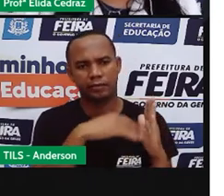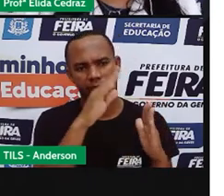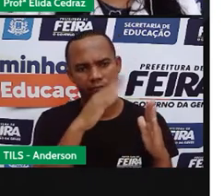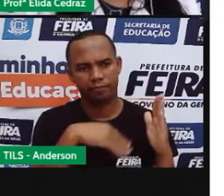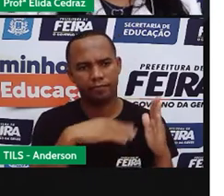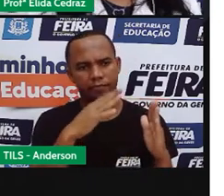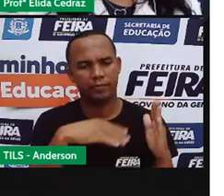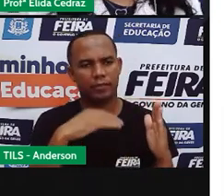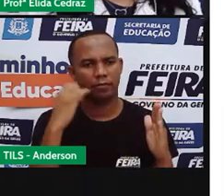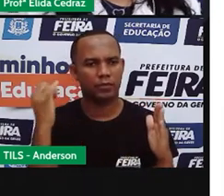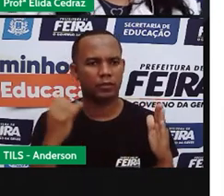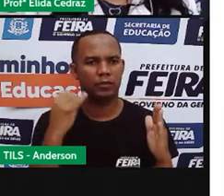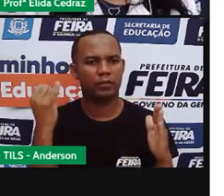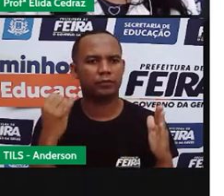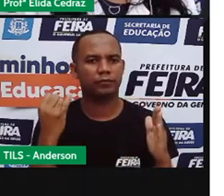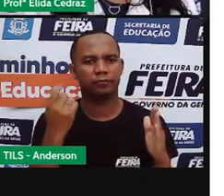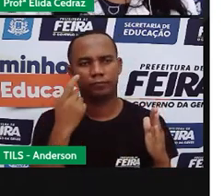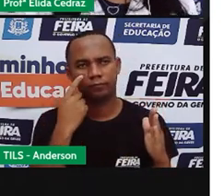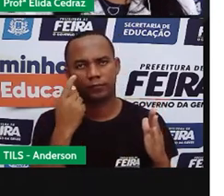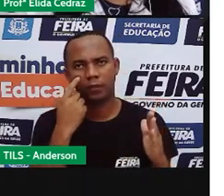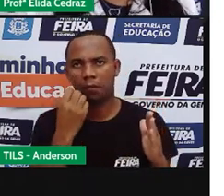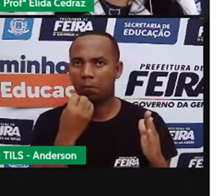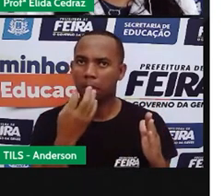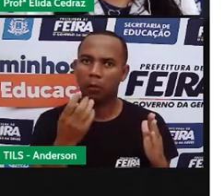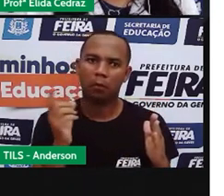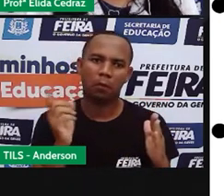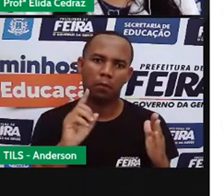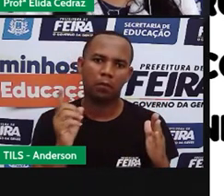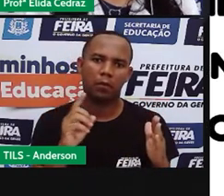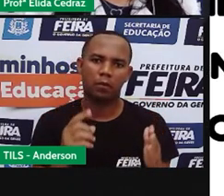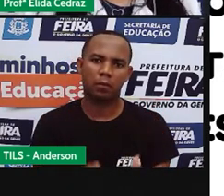beneficie e assim prejudica a construção.